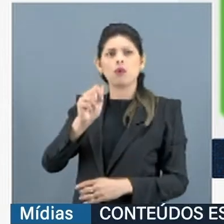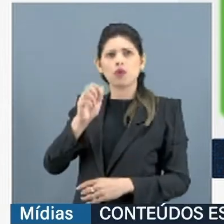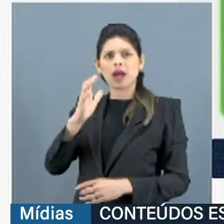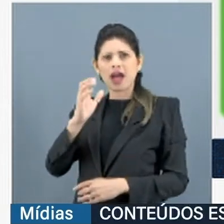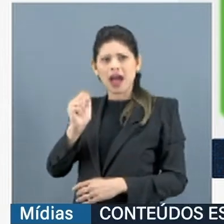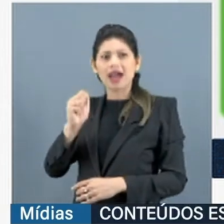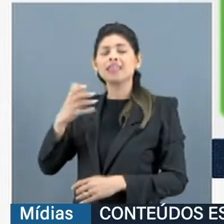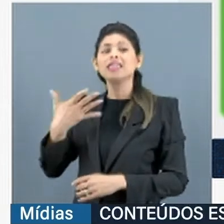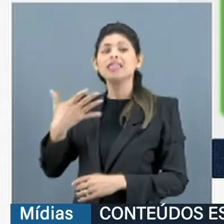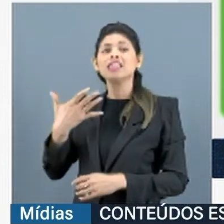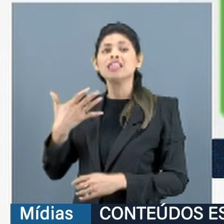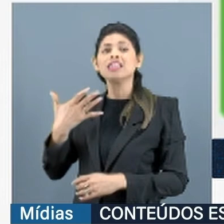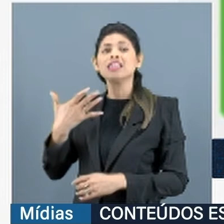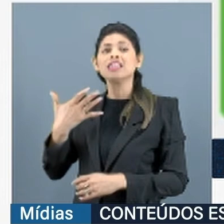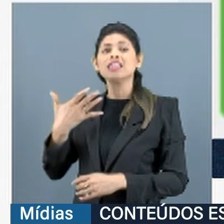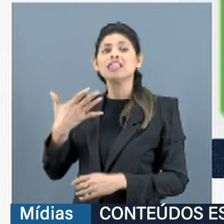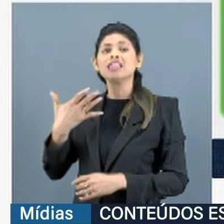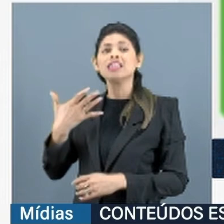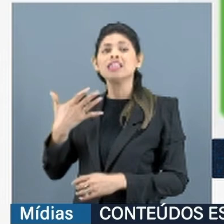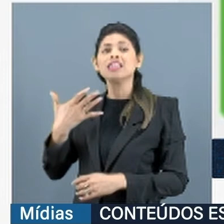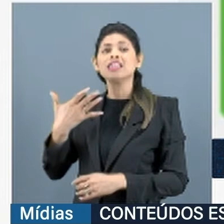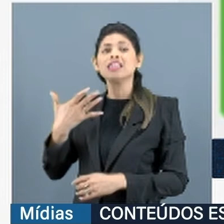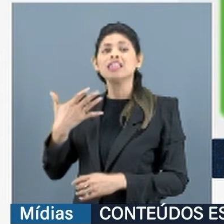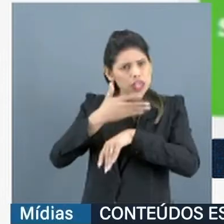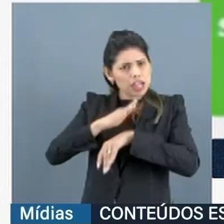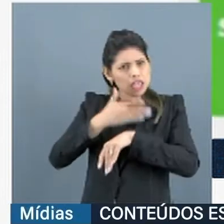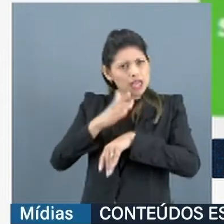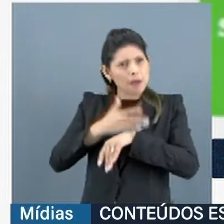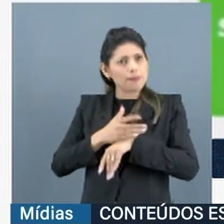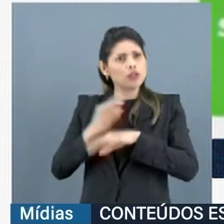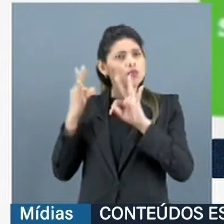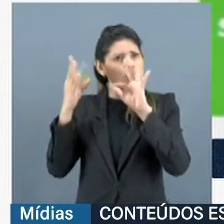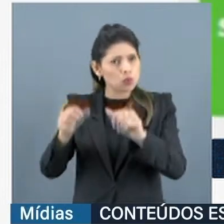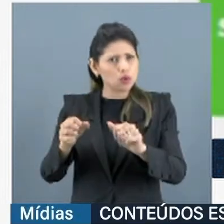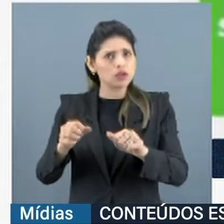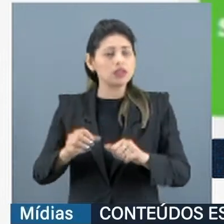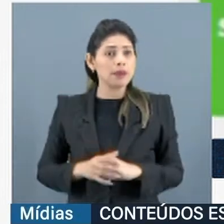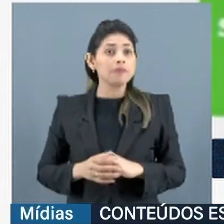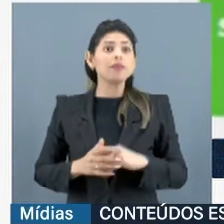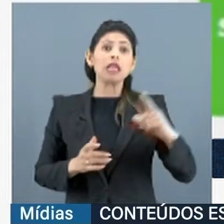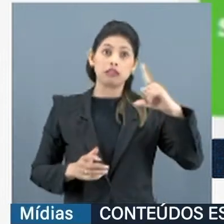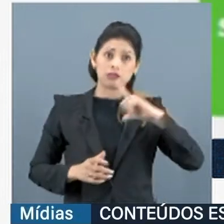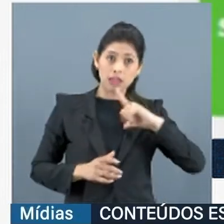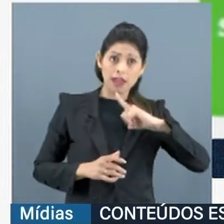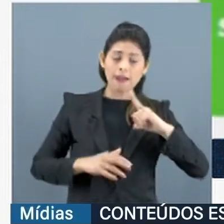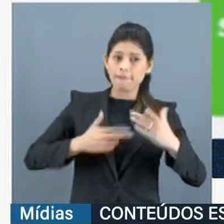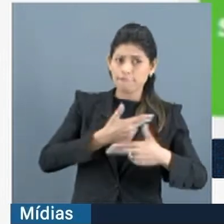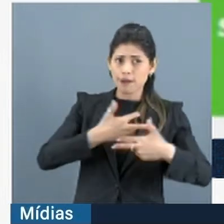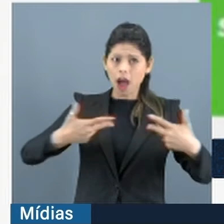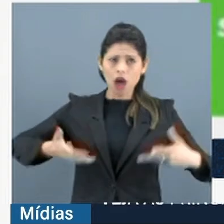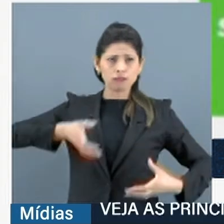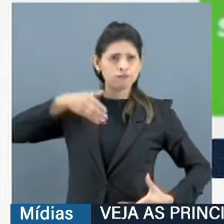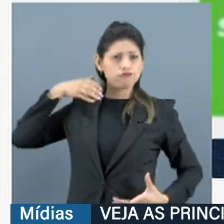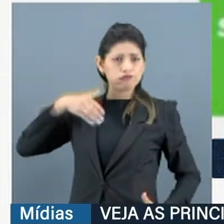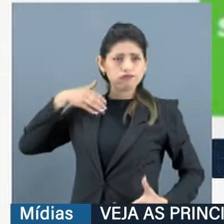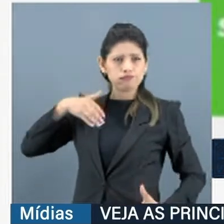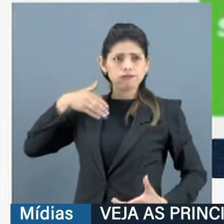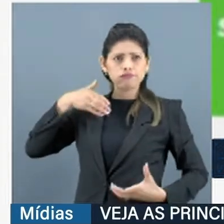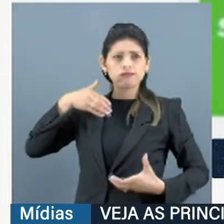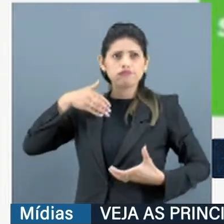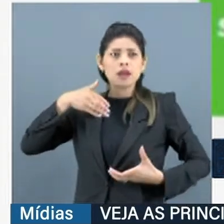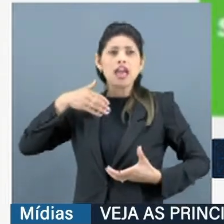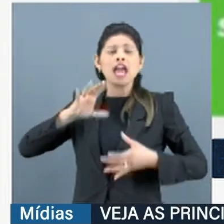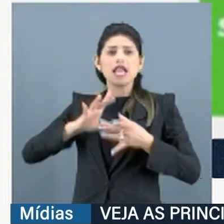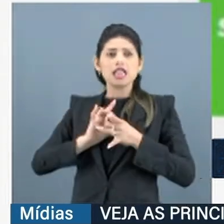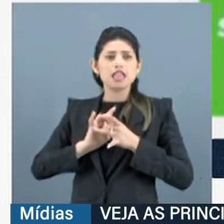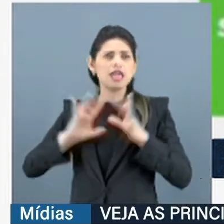Convoquem e ponham em treinamento militar intensivo. Na sequência. Tem muito fuzil à disposição. Será uma honra servir